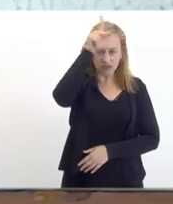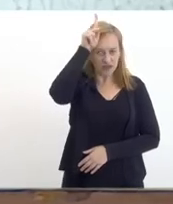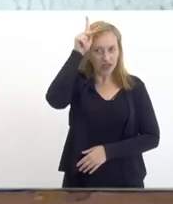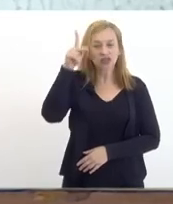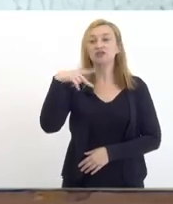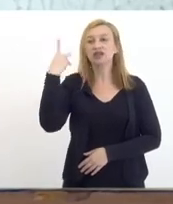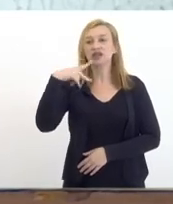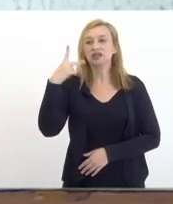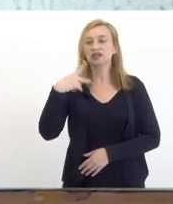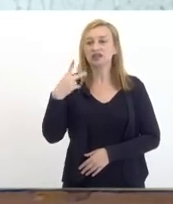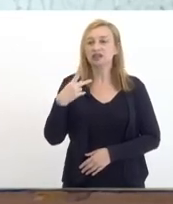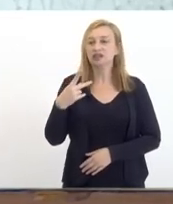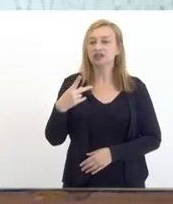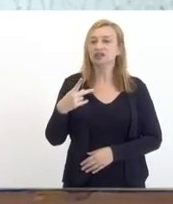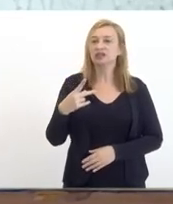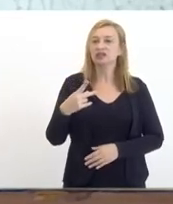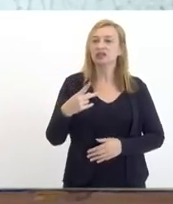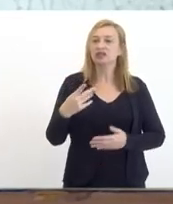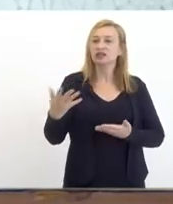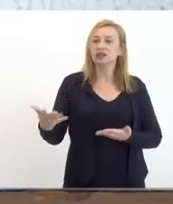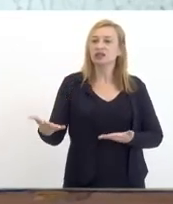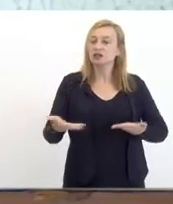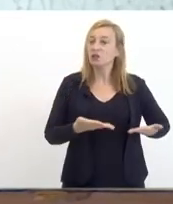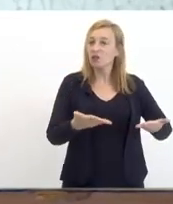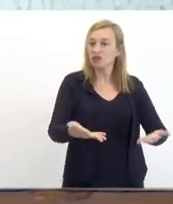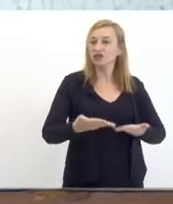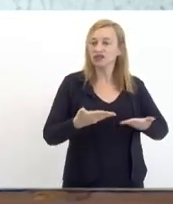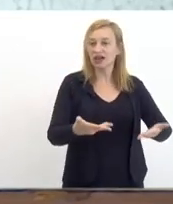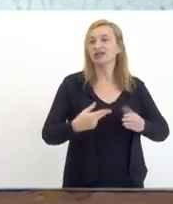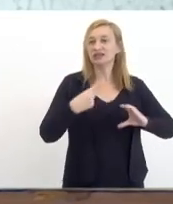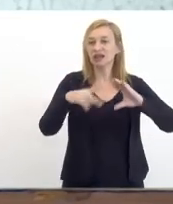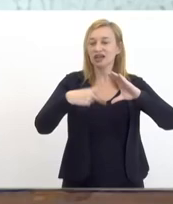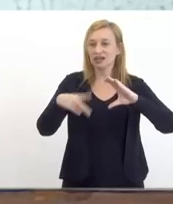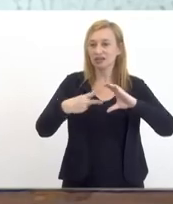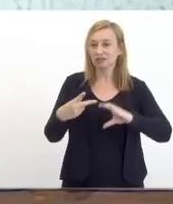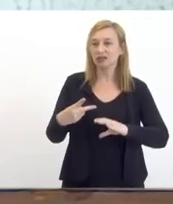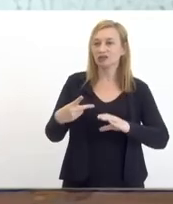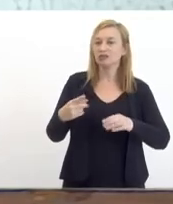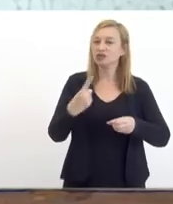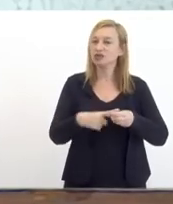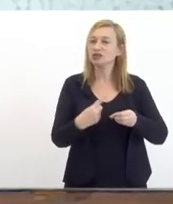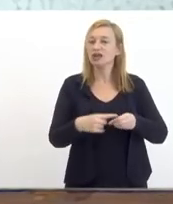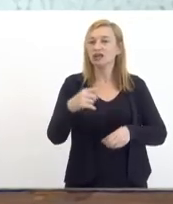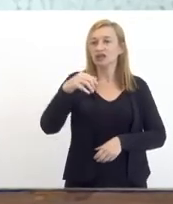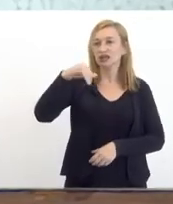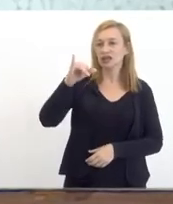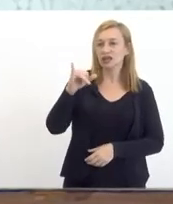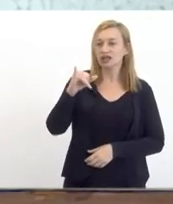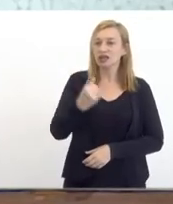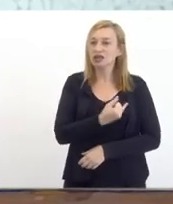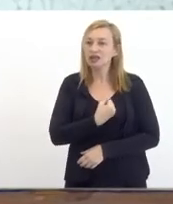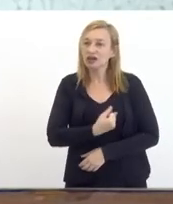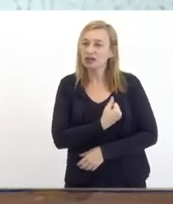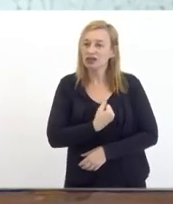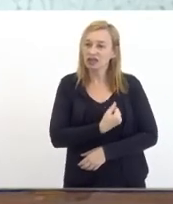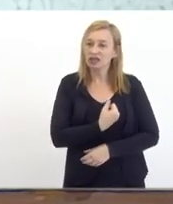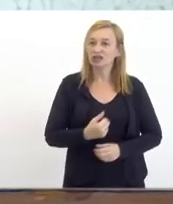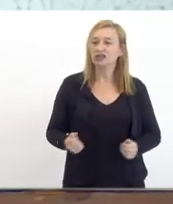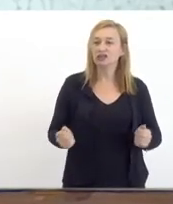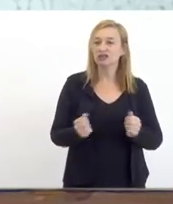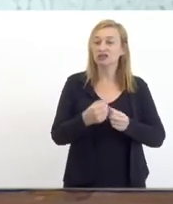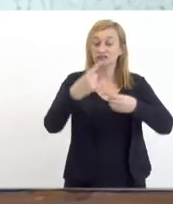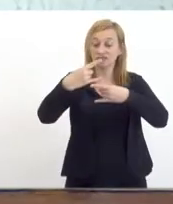autoridades e convidados presentes no plenário da Câmara Municipal de Itaguaí e participando deste evento por